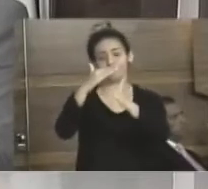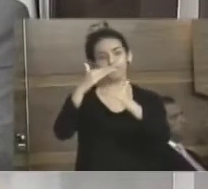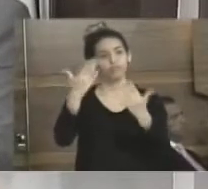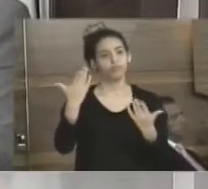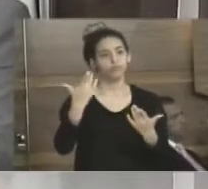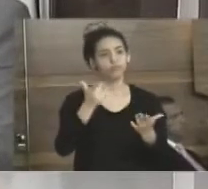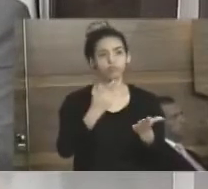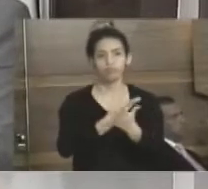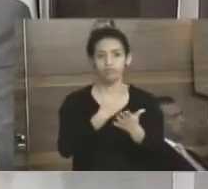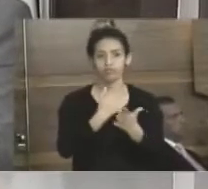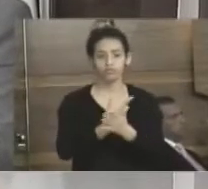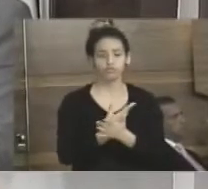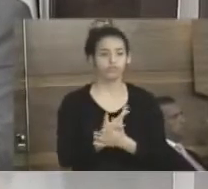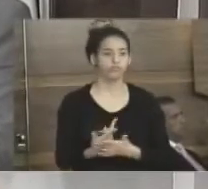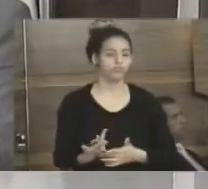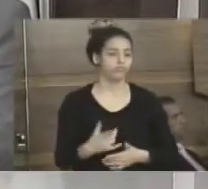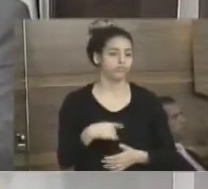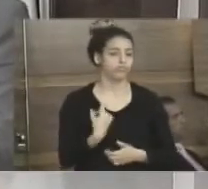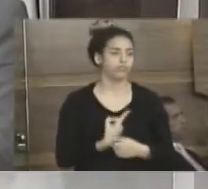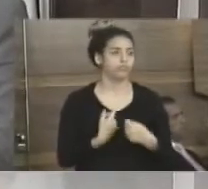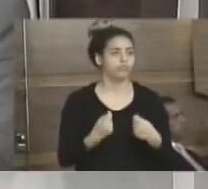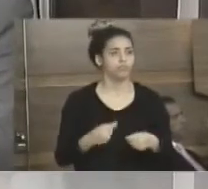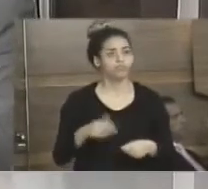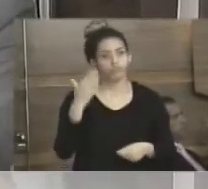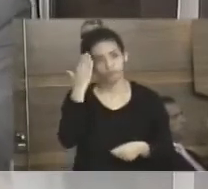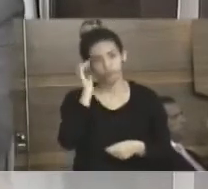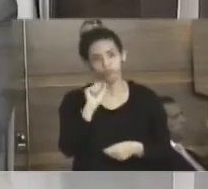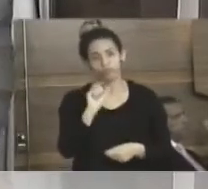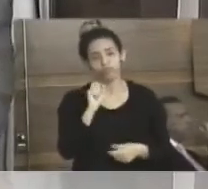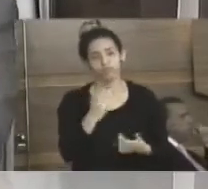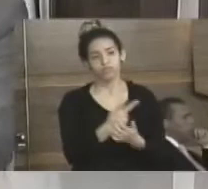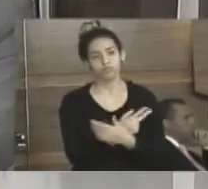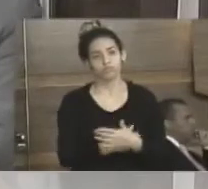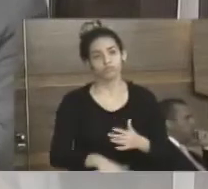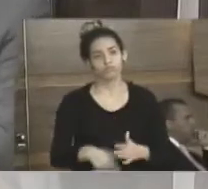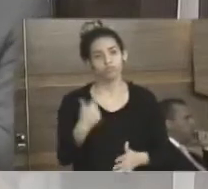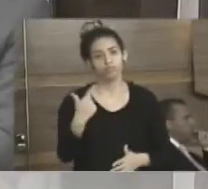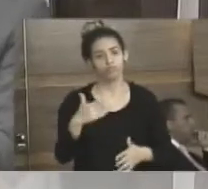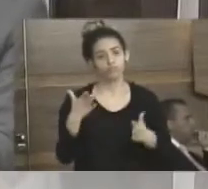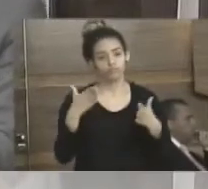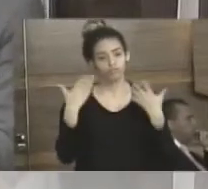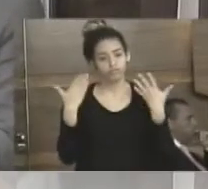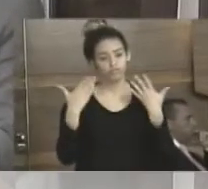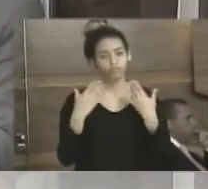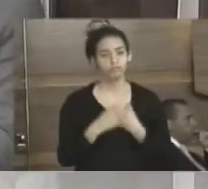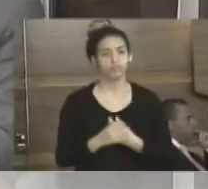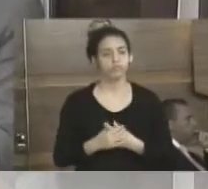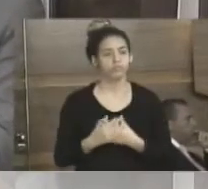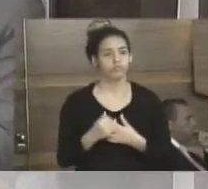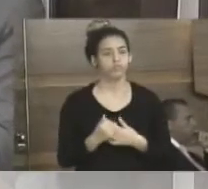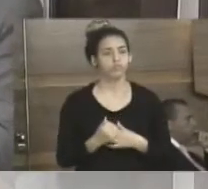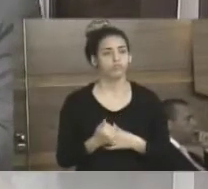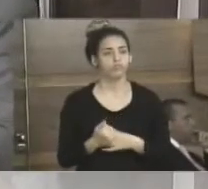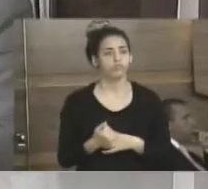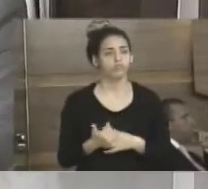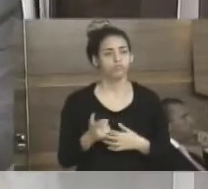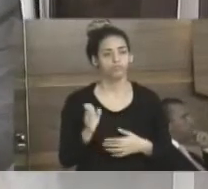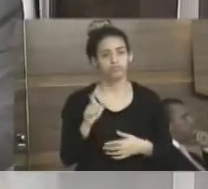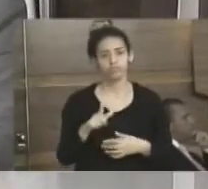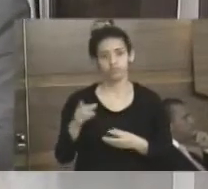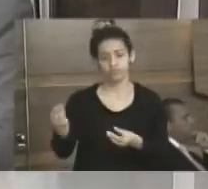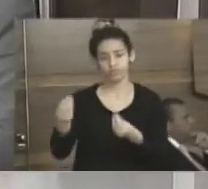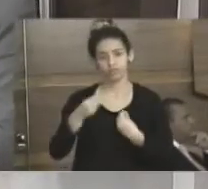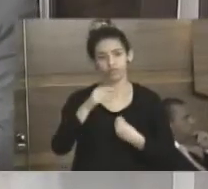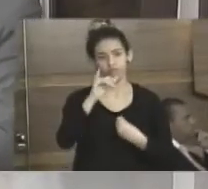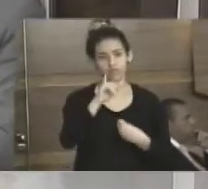Tem alguma coisa errada. Então, a gente tem que ver o que está acontecendo. A segunda, que me assustou um pouco mais, que é com relação à arrecadação do